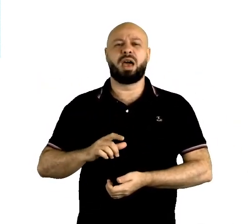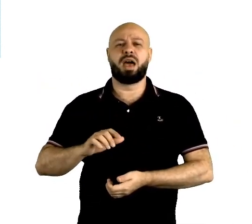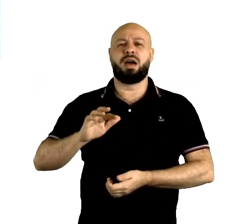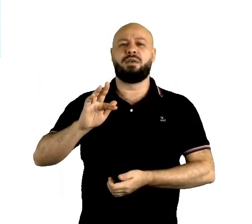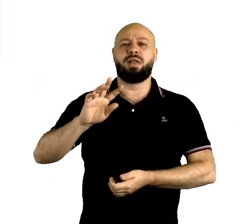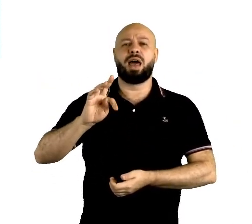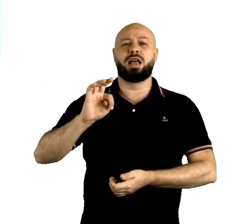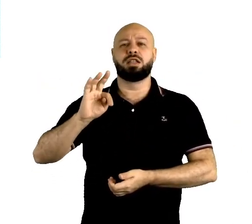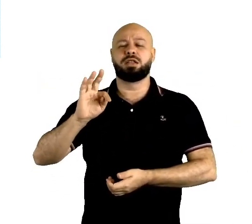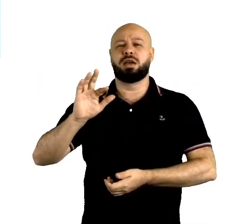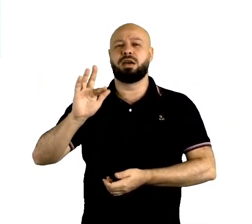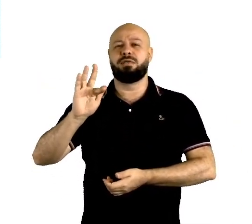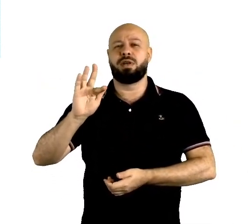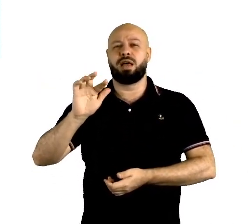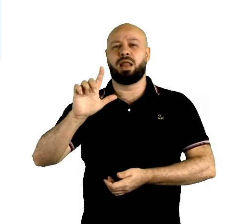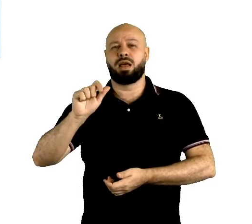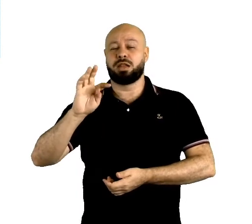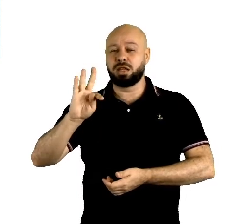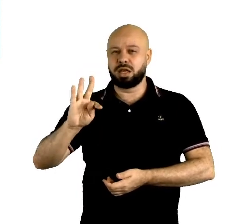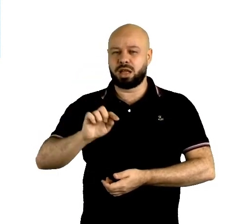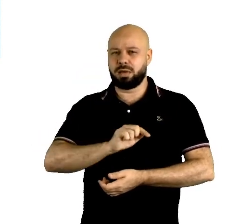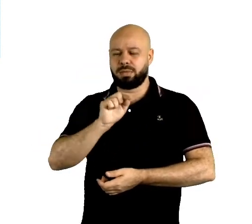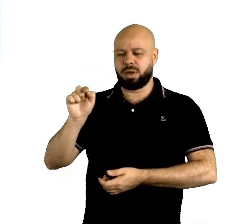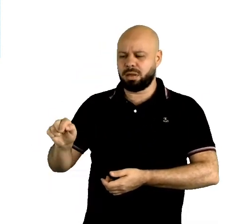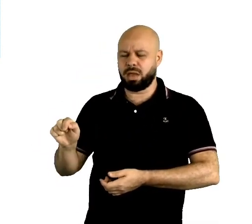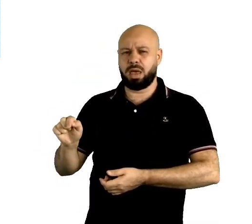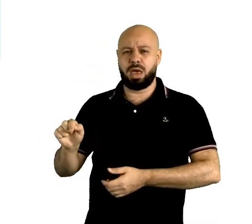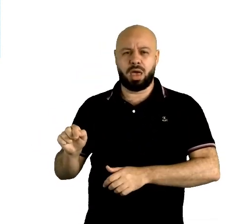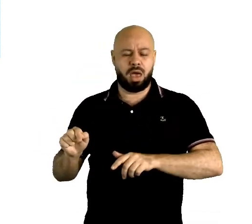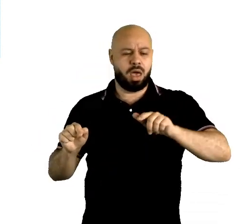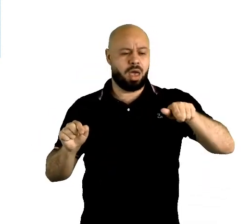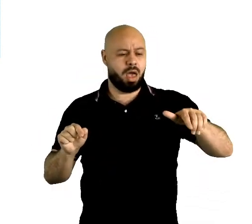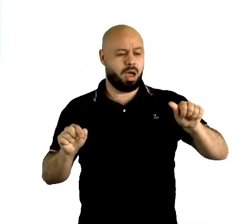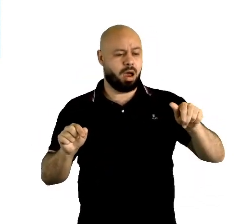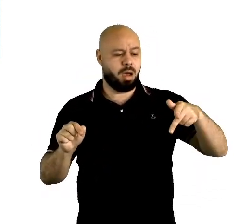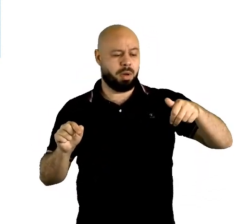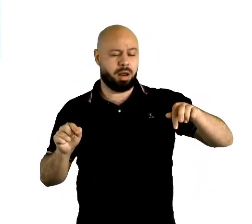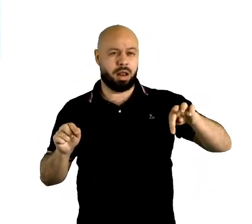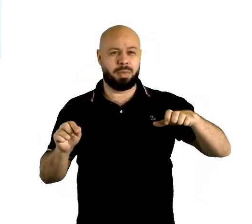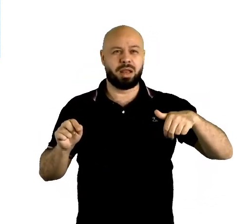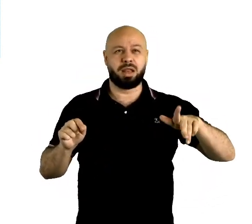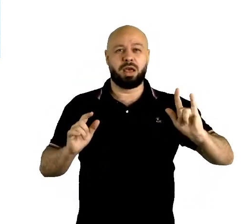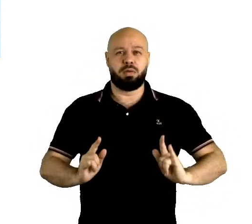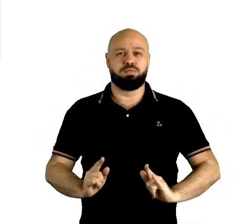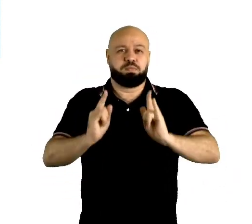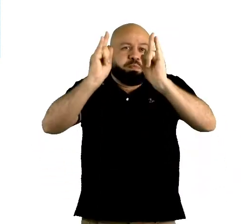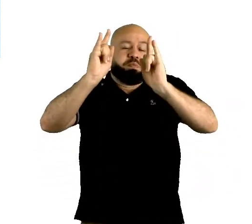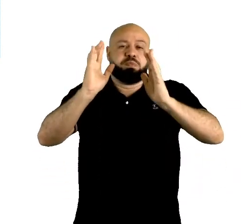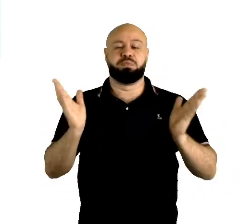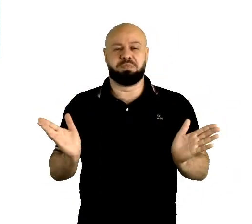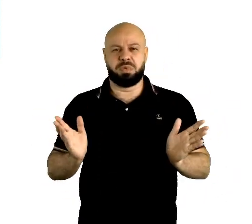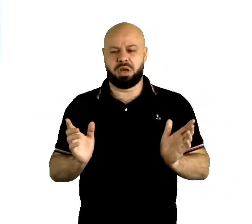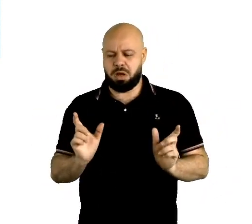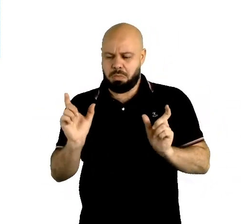usei no exemplo anterior, no inglês britânico, e apartment, no inglês americano. Então, essas diferenças de vocabulário